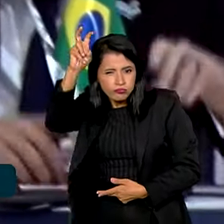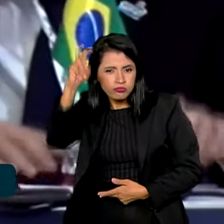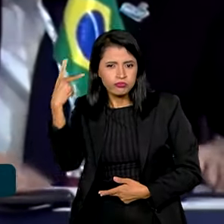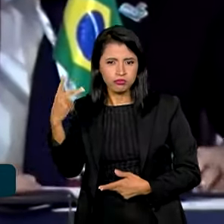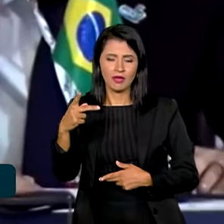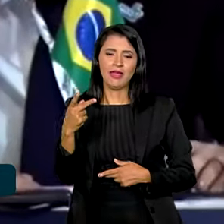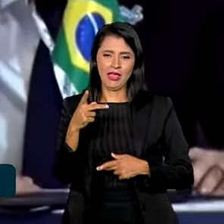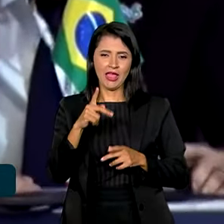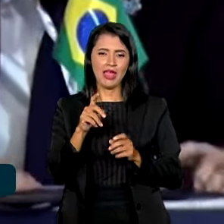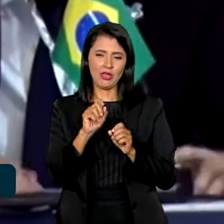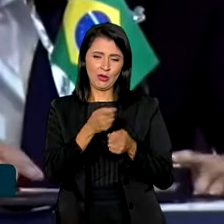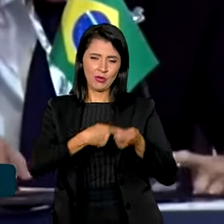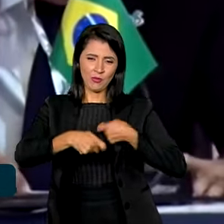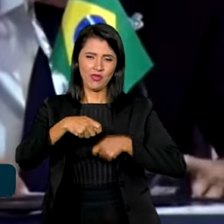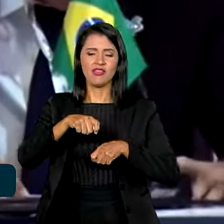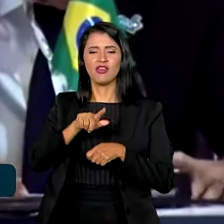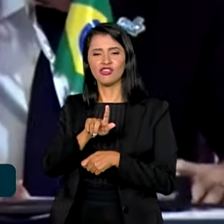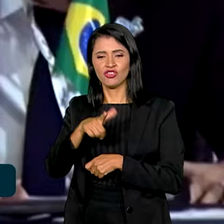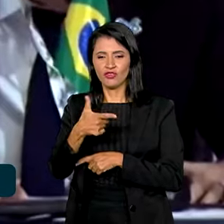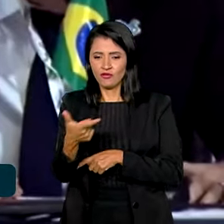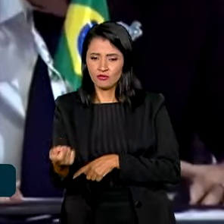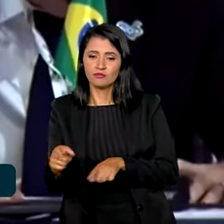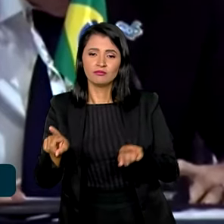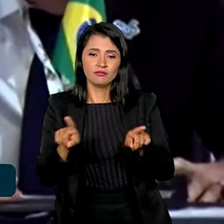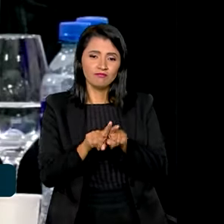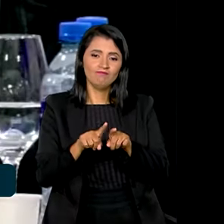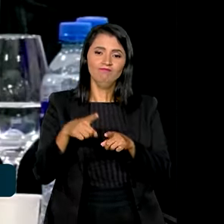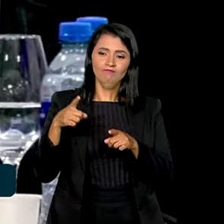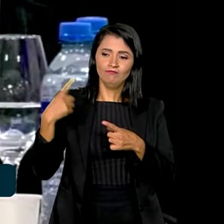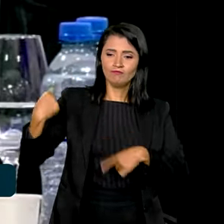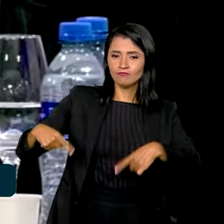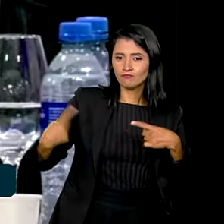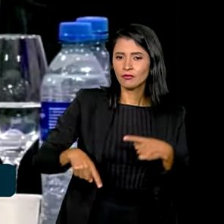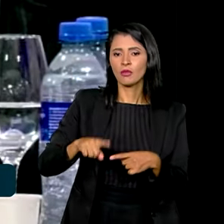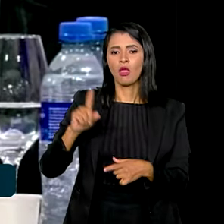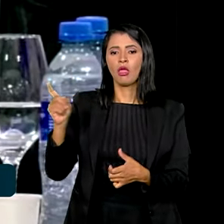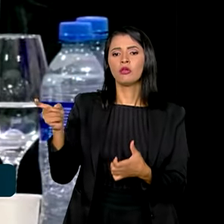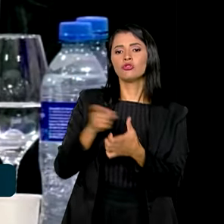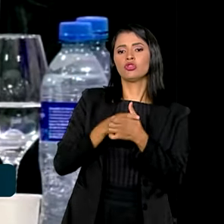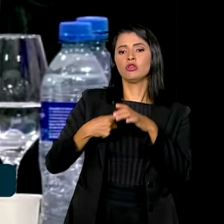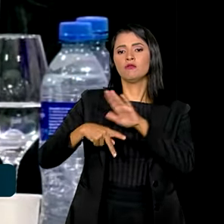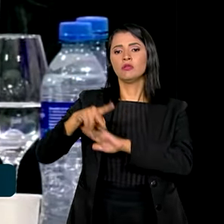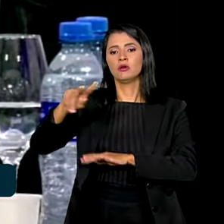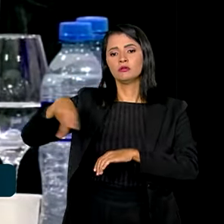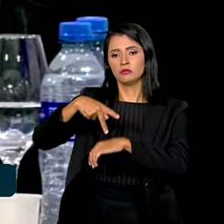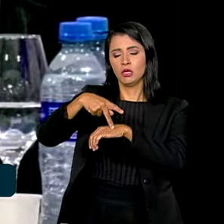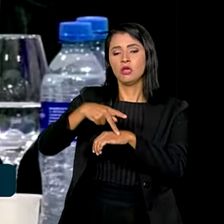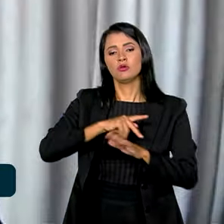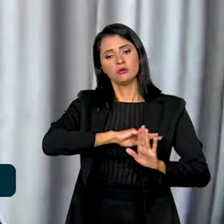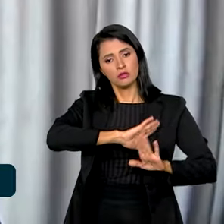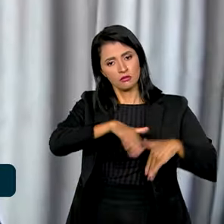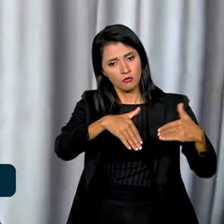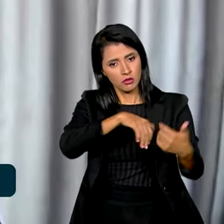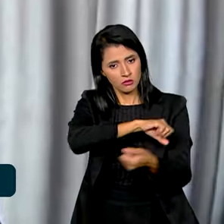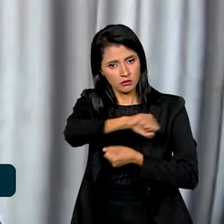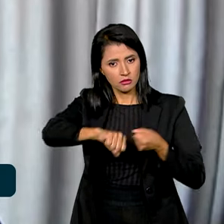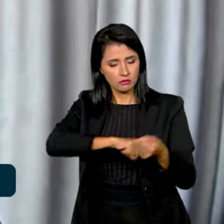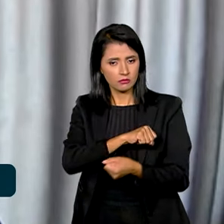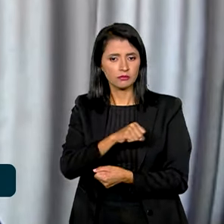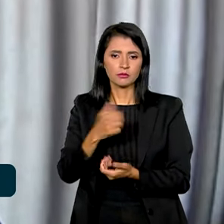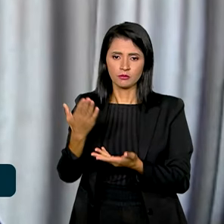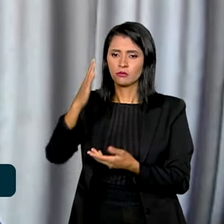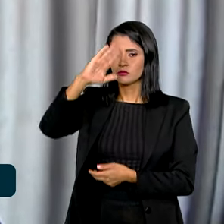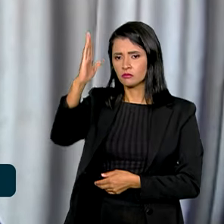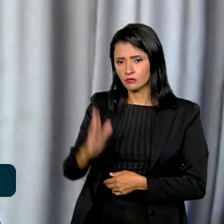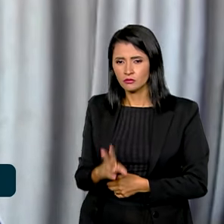ainda foi defendida a cooperação entre a dívida dos países e o desenvolvimento sustentável. O Brasil vê o